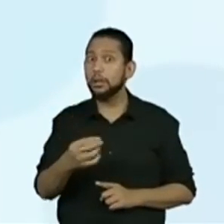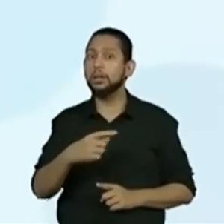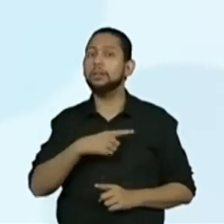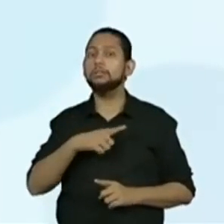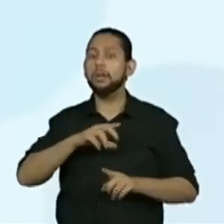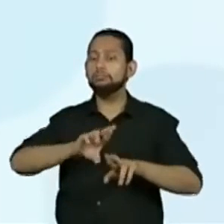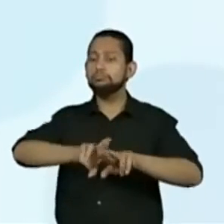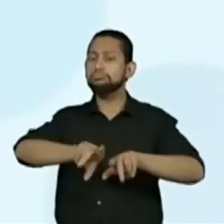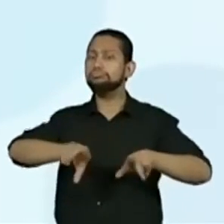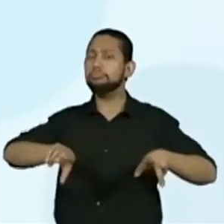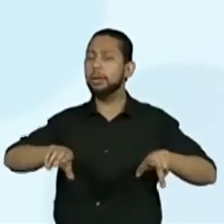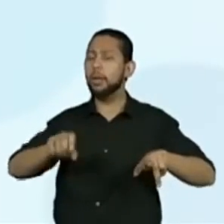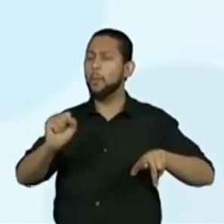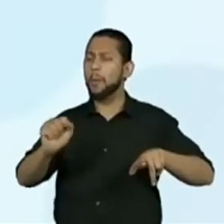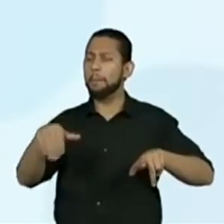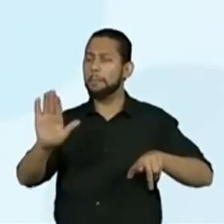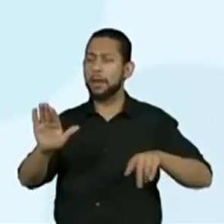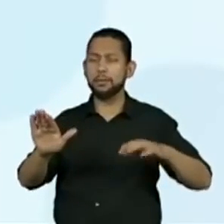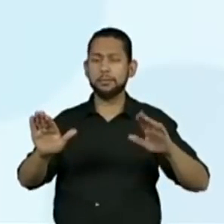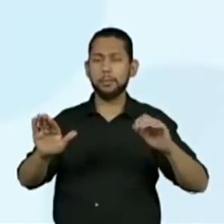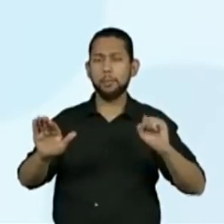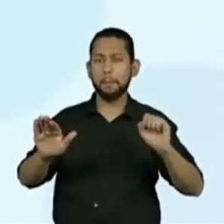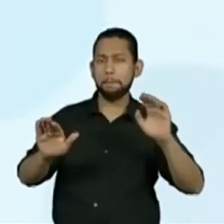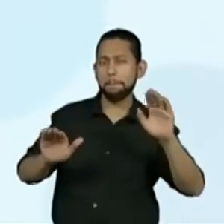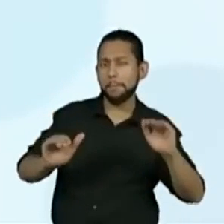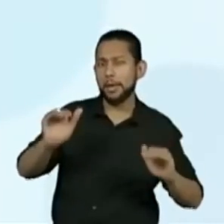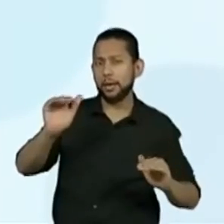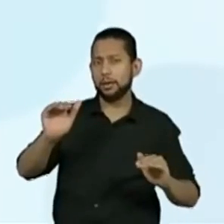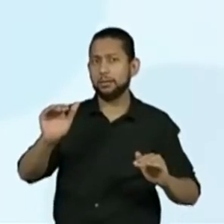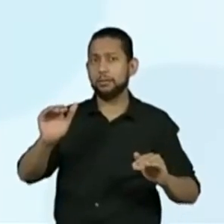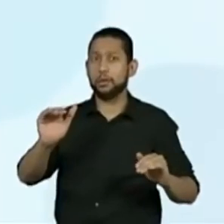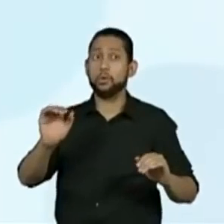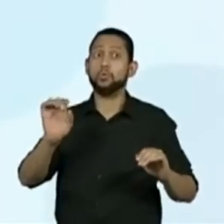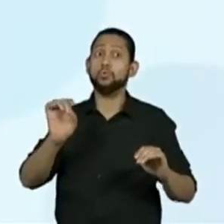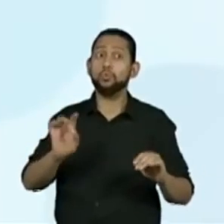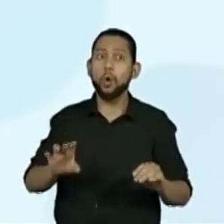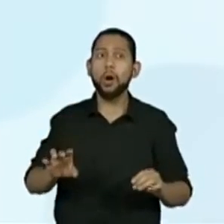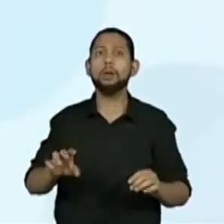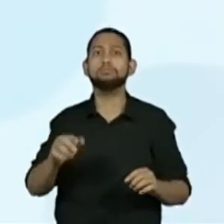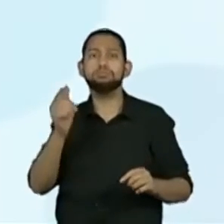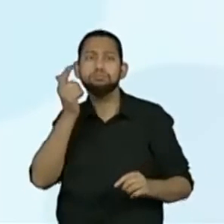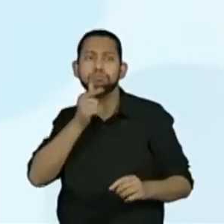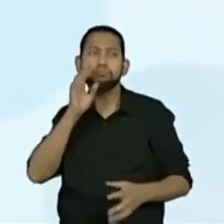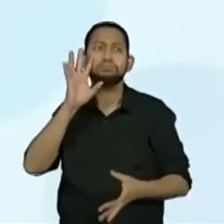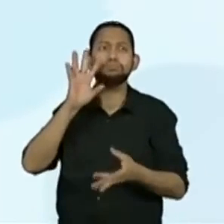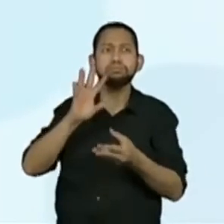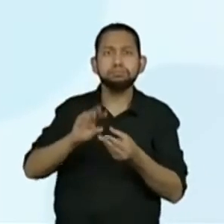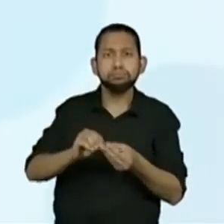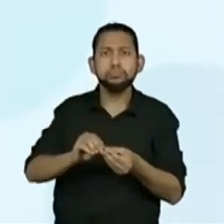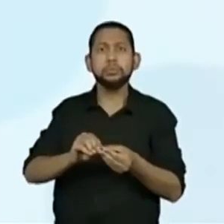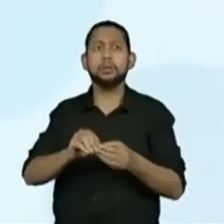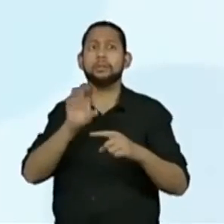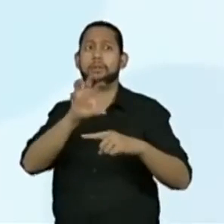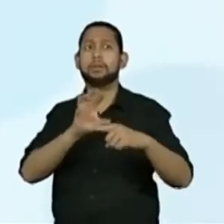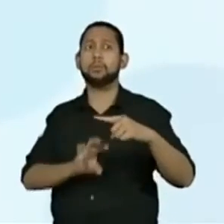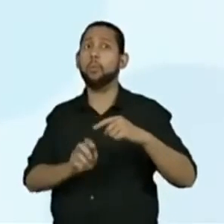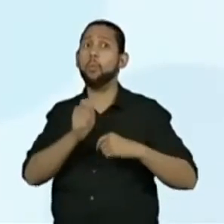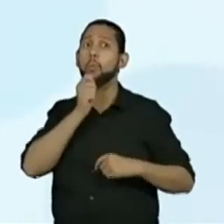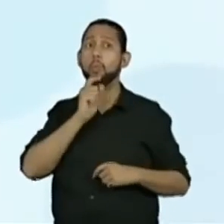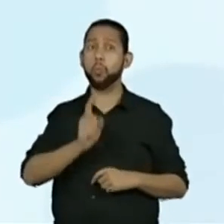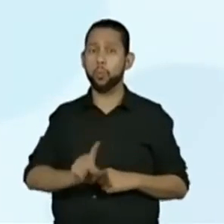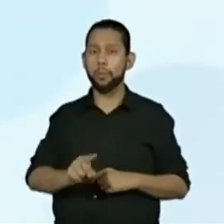mais prováveis, sem utilizar frações. Explorando a ideia de probabilidade e